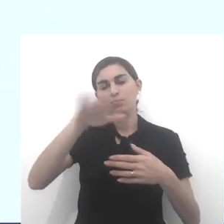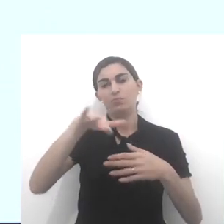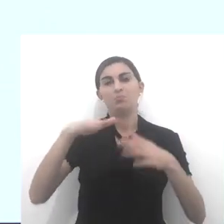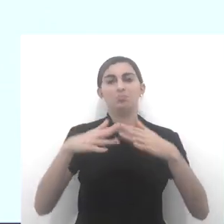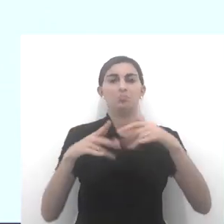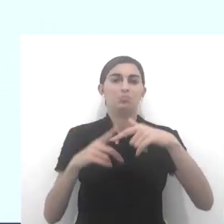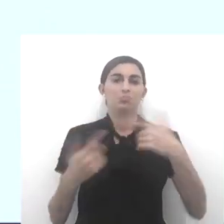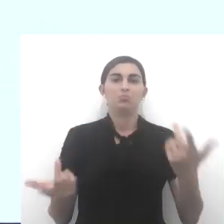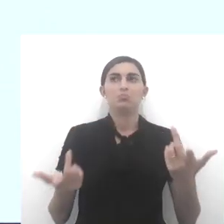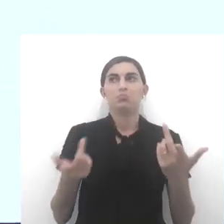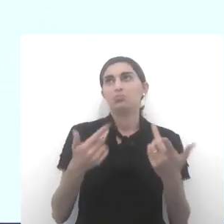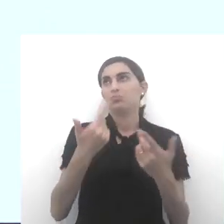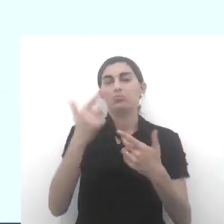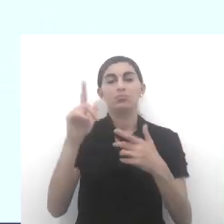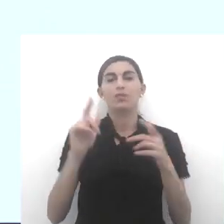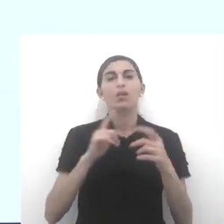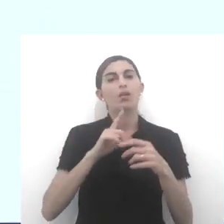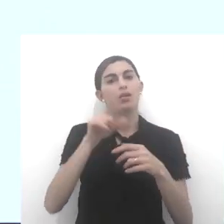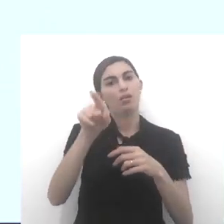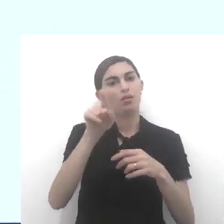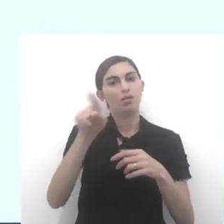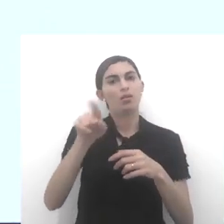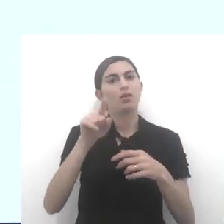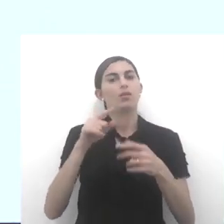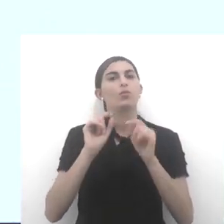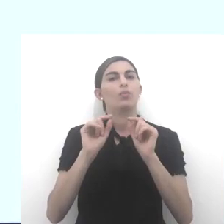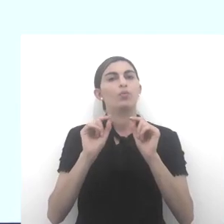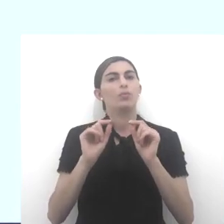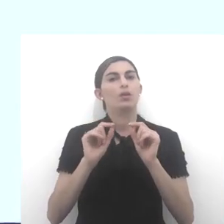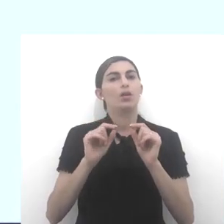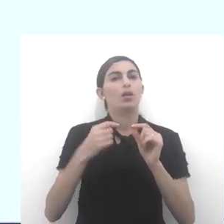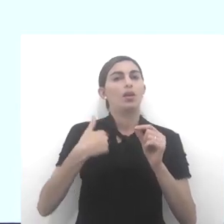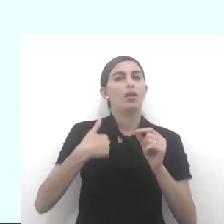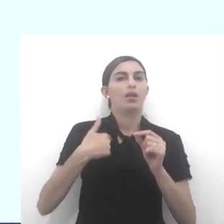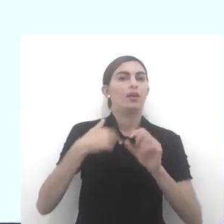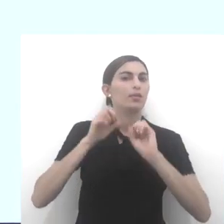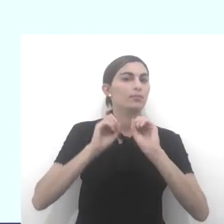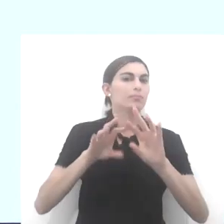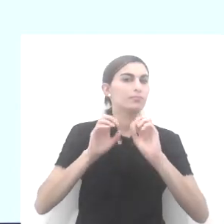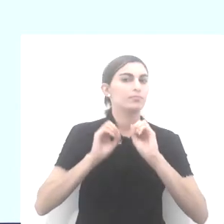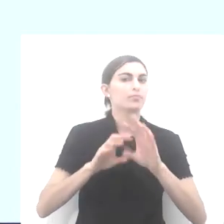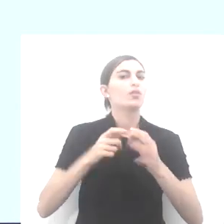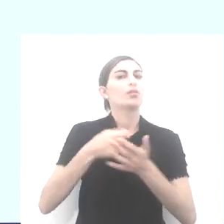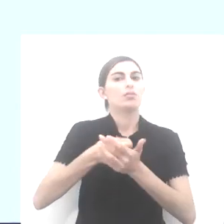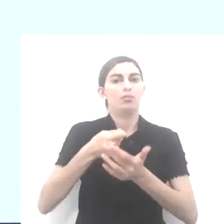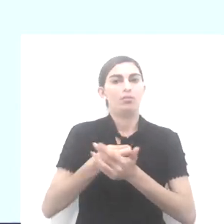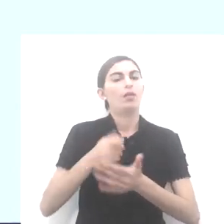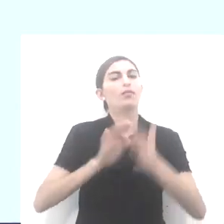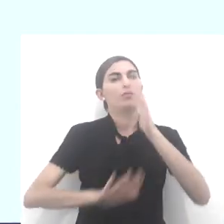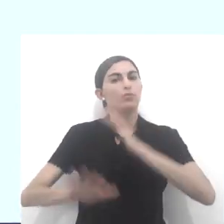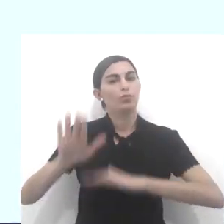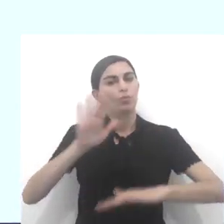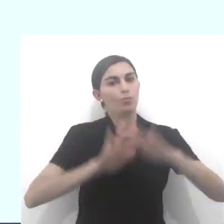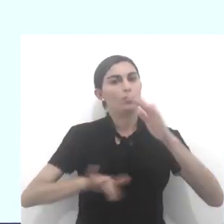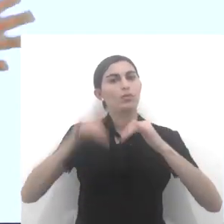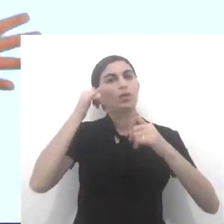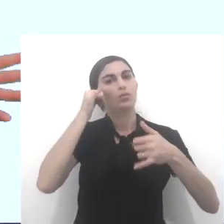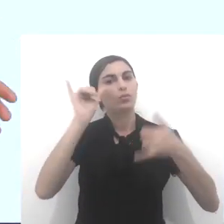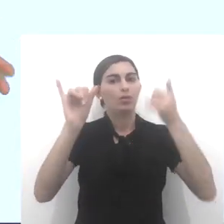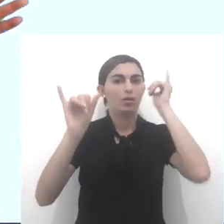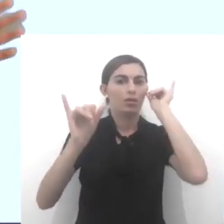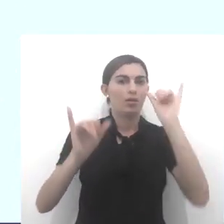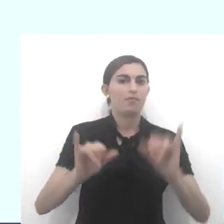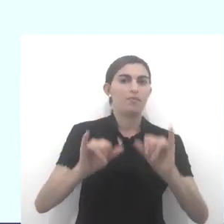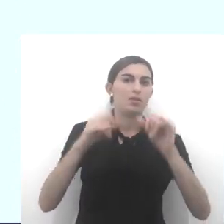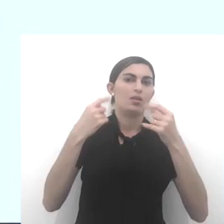fiel da sua igreja, certo? Há uma determinada questão. Ele é o guardião. Então, ele deve tomar cuidado e evitar